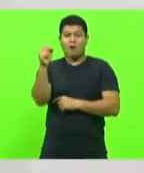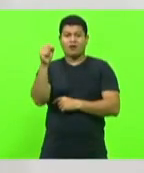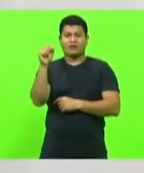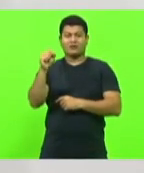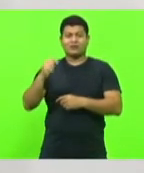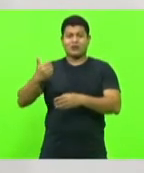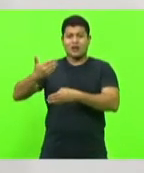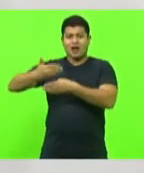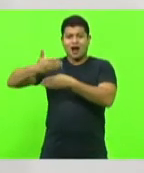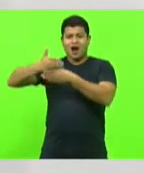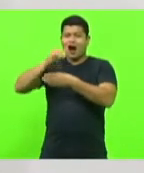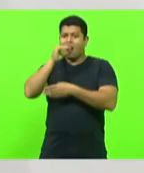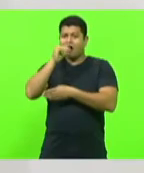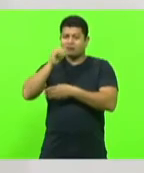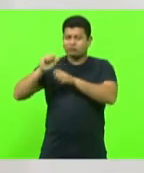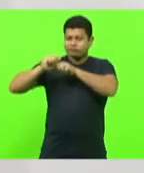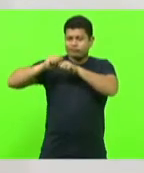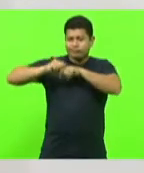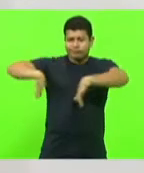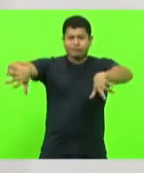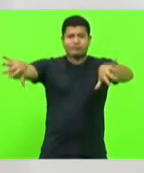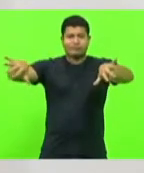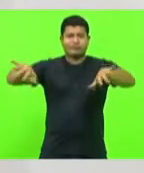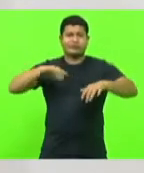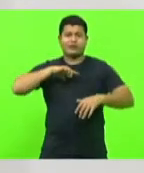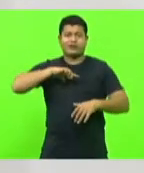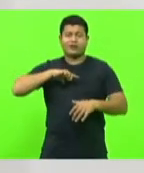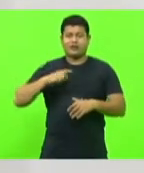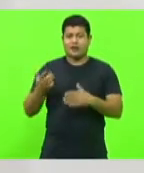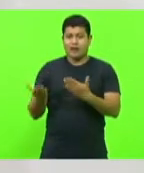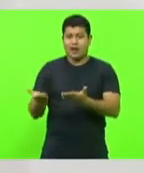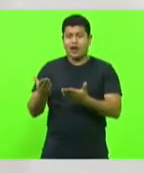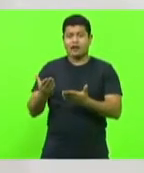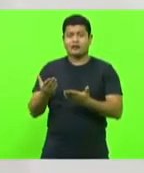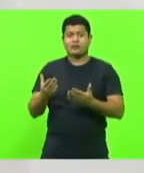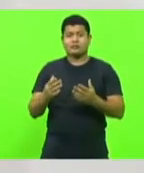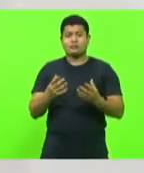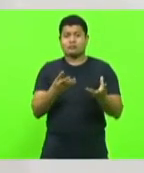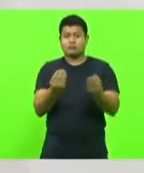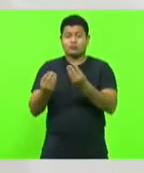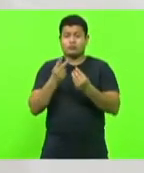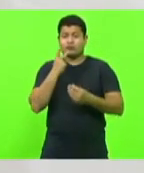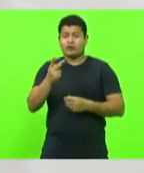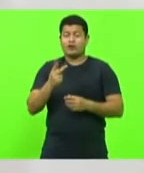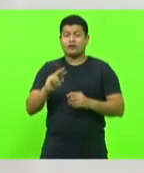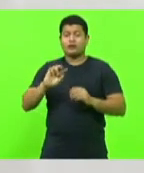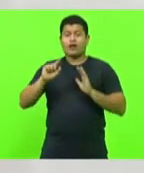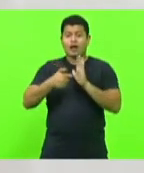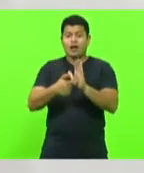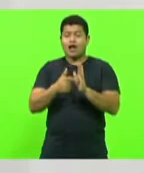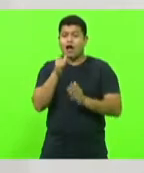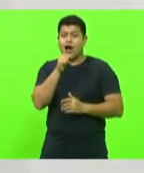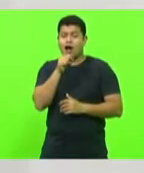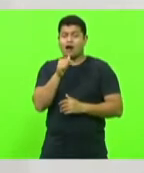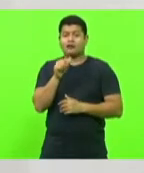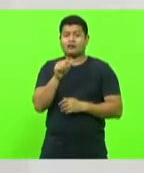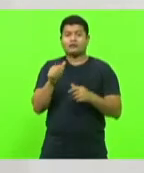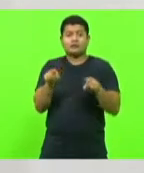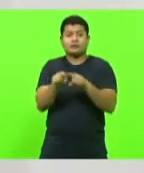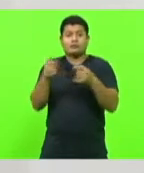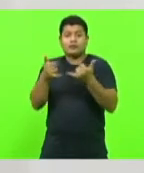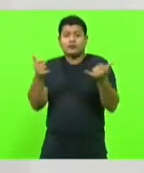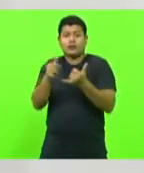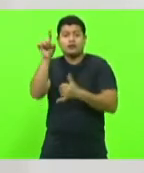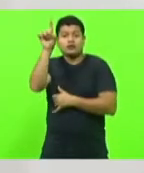comunidade se somou a esta luta nacional do MAB, a denúncia de que a água e a energia são direitos do povo e não